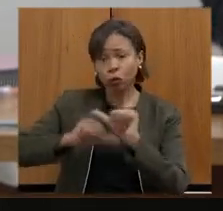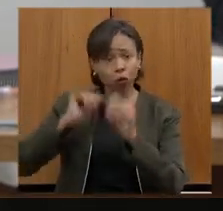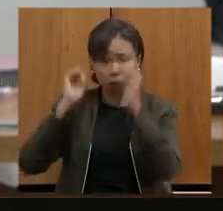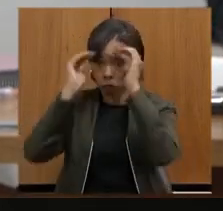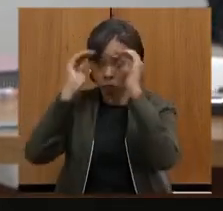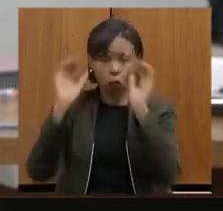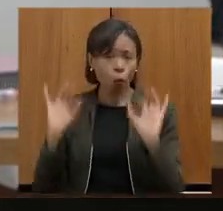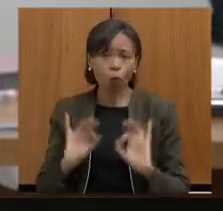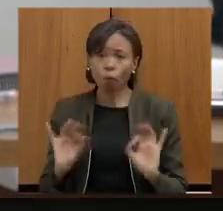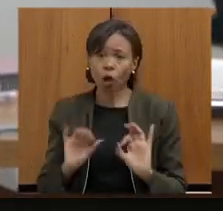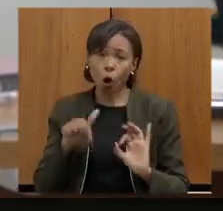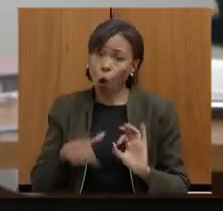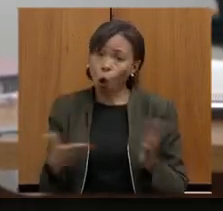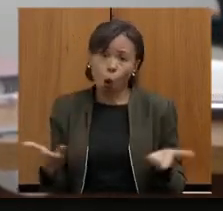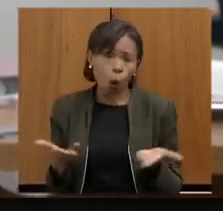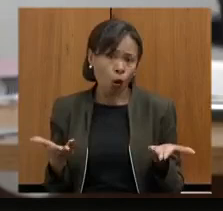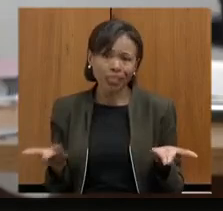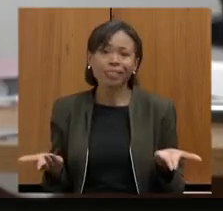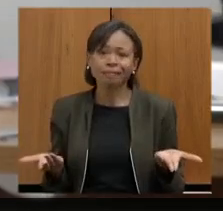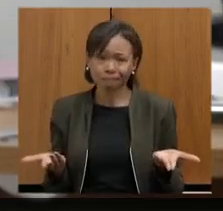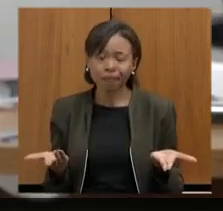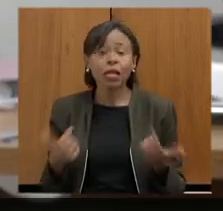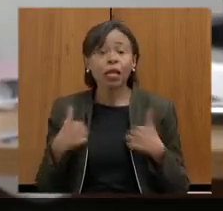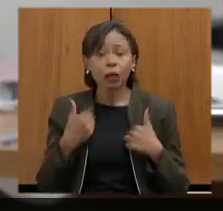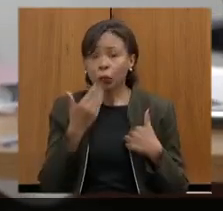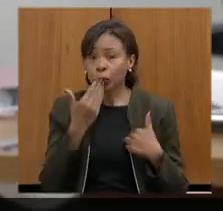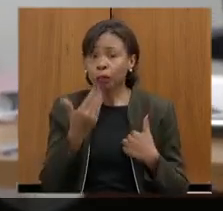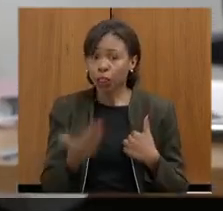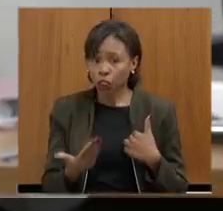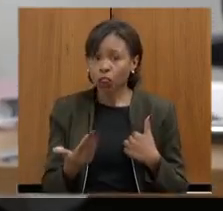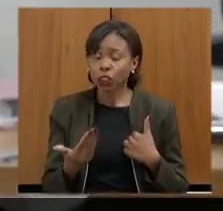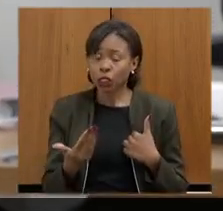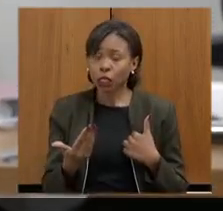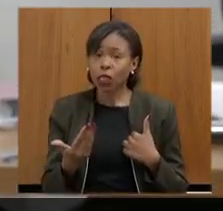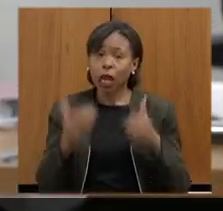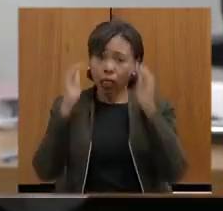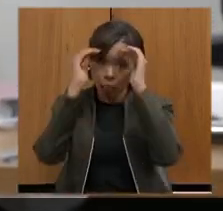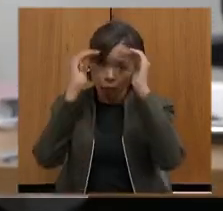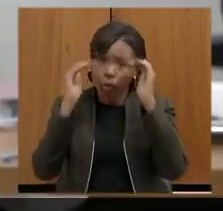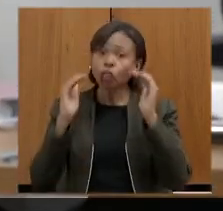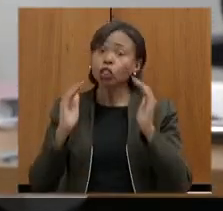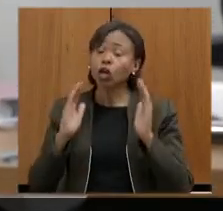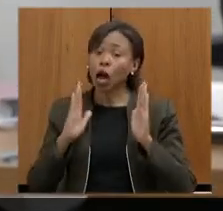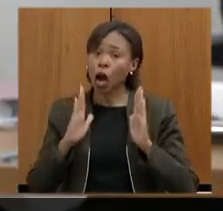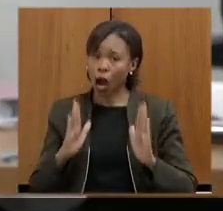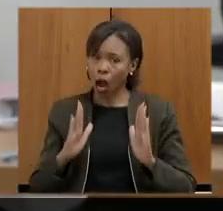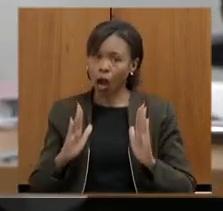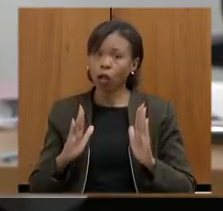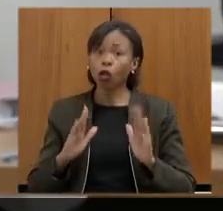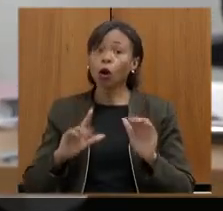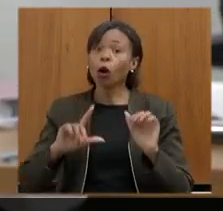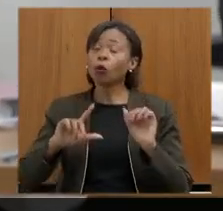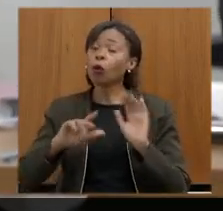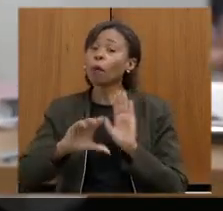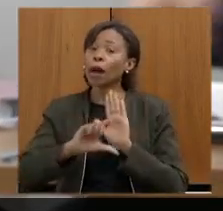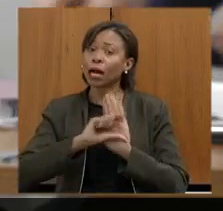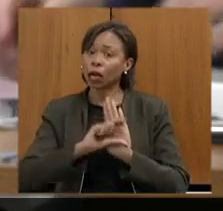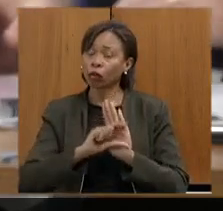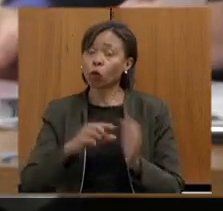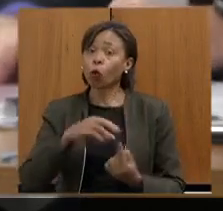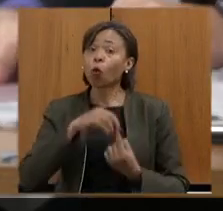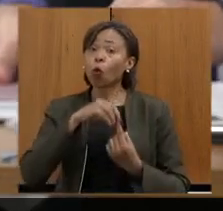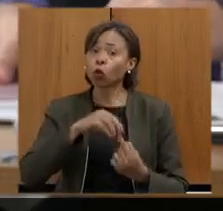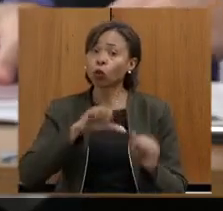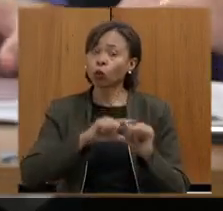nessa sessão que está acontecendo hoje. E eu quero pedir a questão de ordem em relação ao parágrafo único do artigo 125-A. Na audiência de